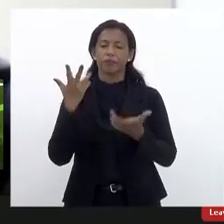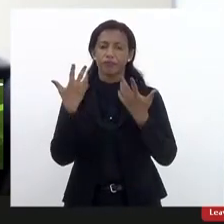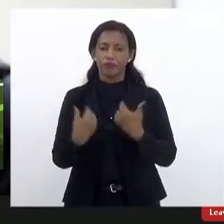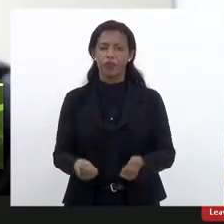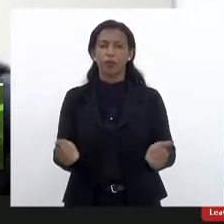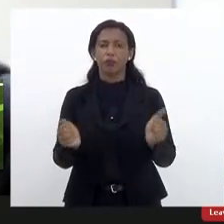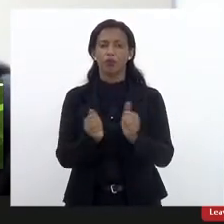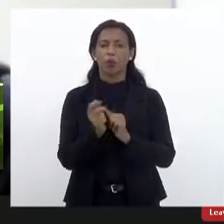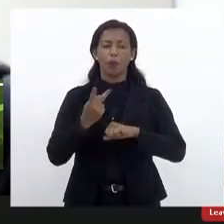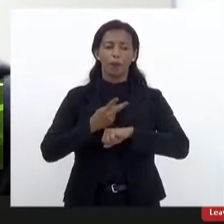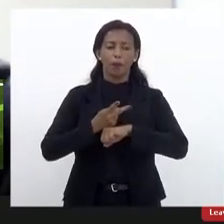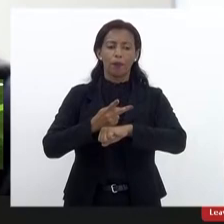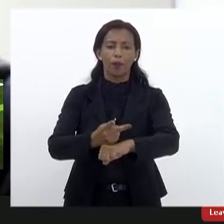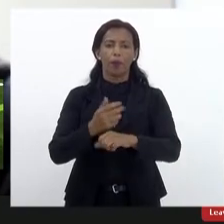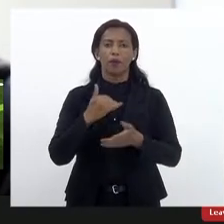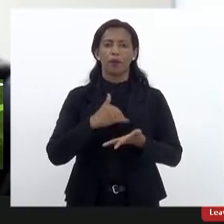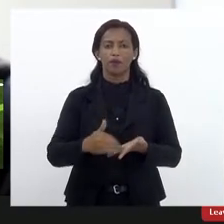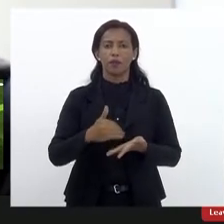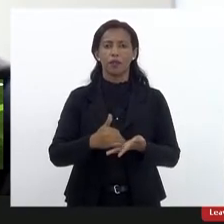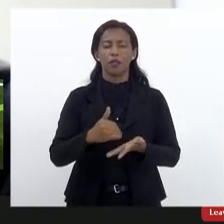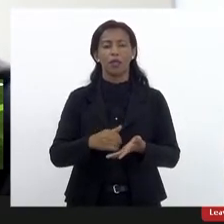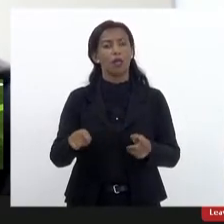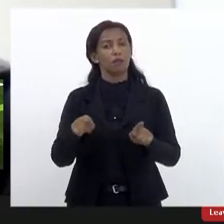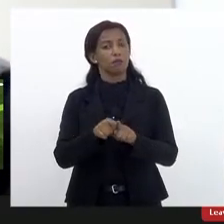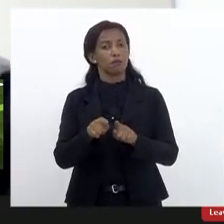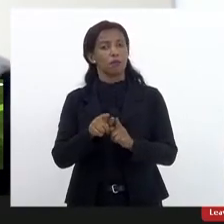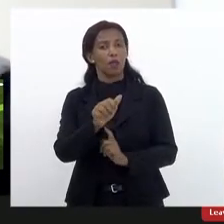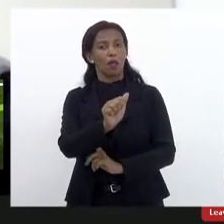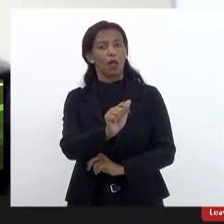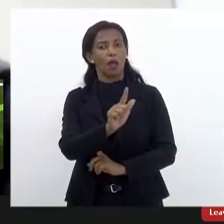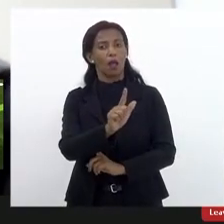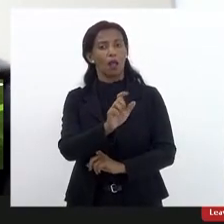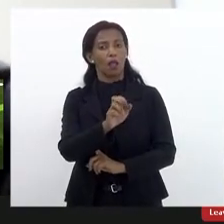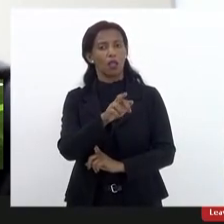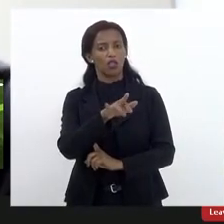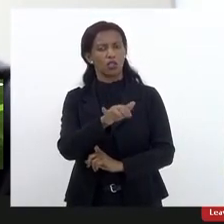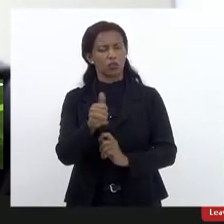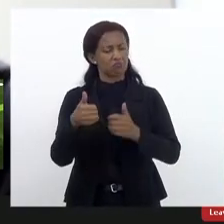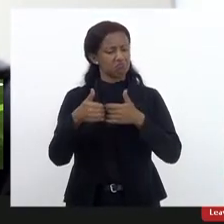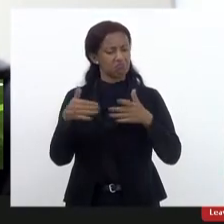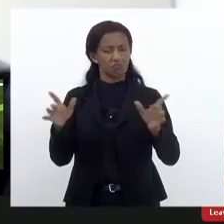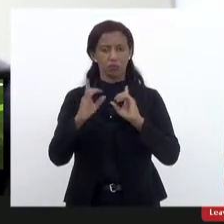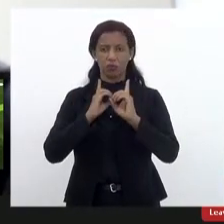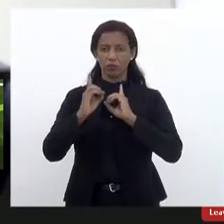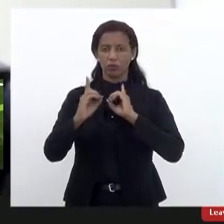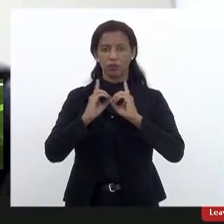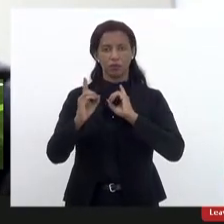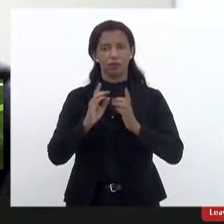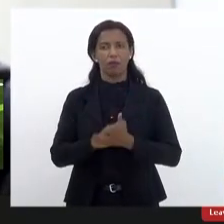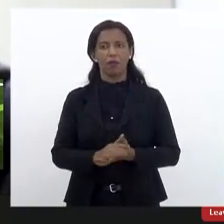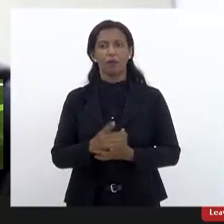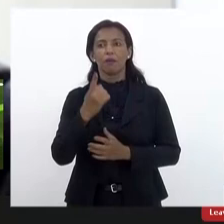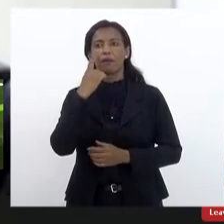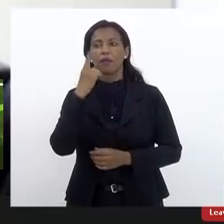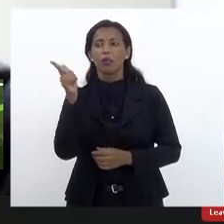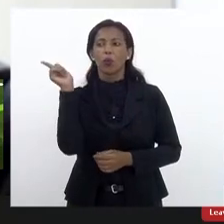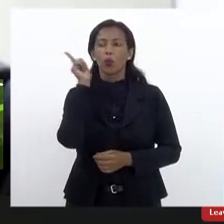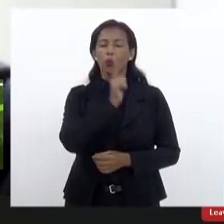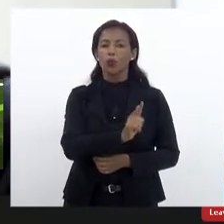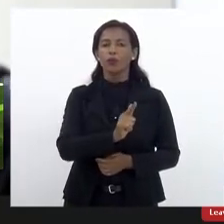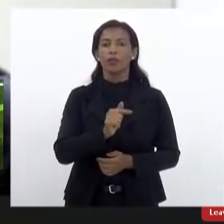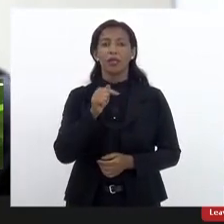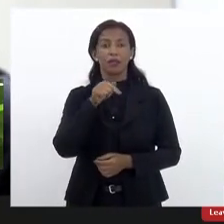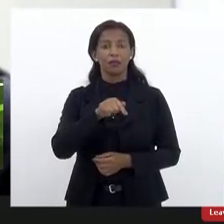o secretário do Estado de Educação, Alexandre Valle, que tem sido muito aberto ao diálogo, para ver se a gente consegue,